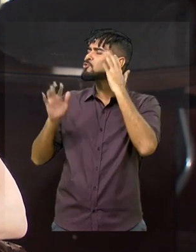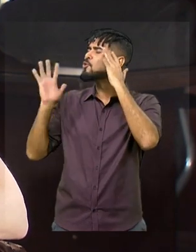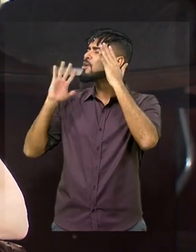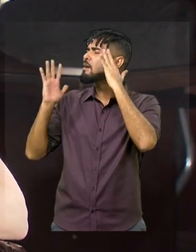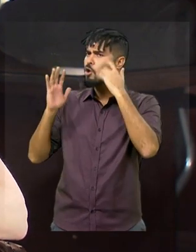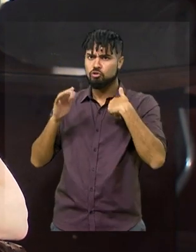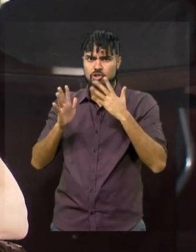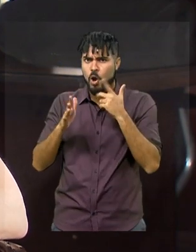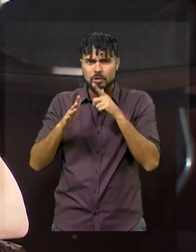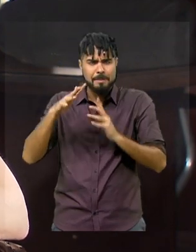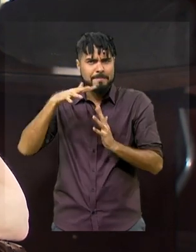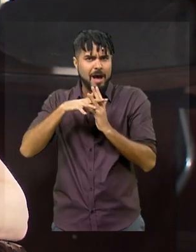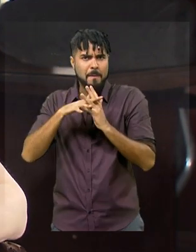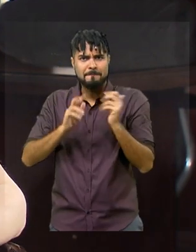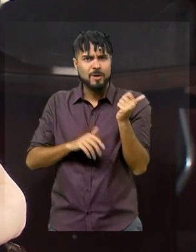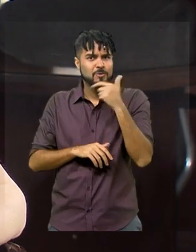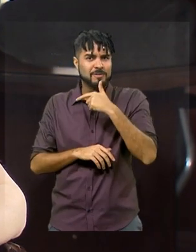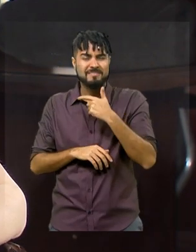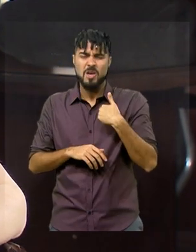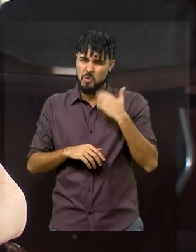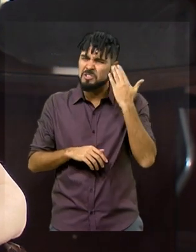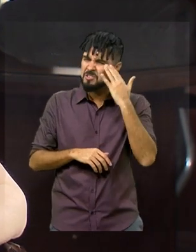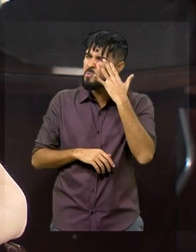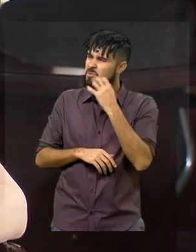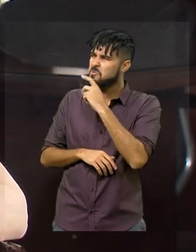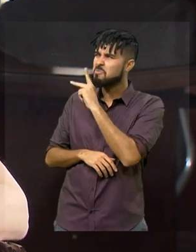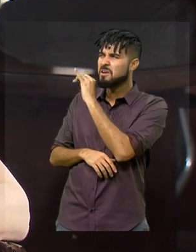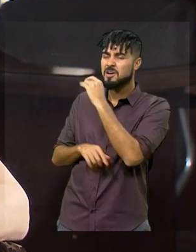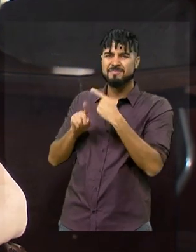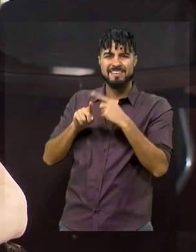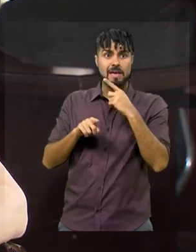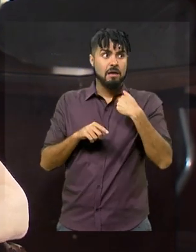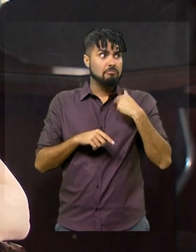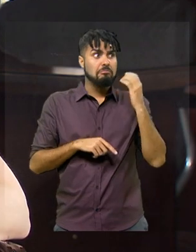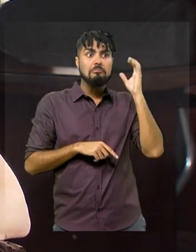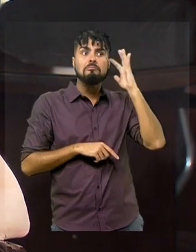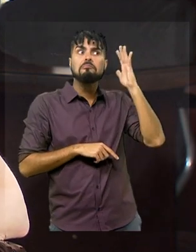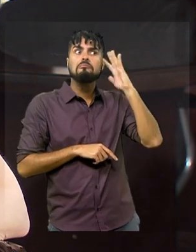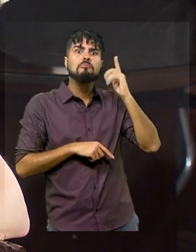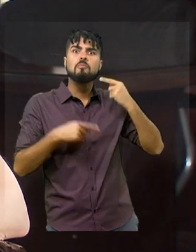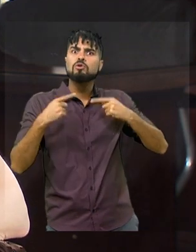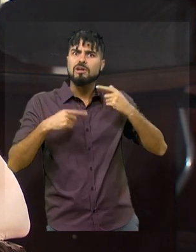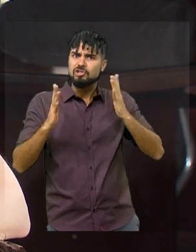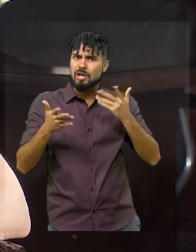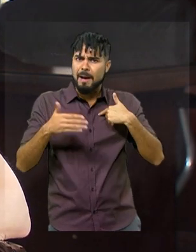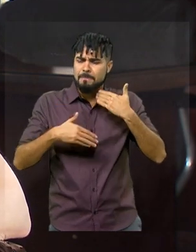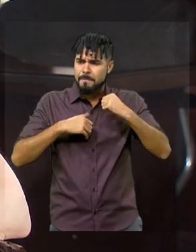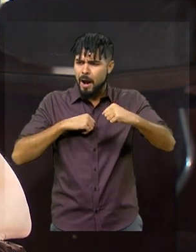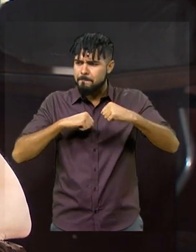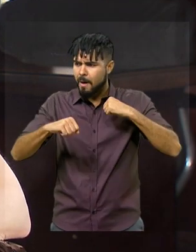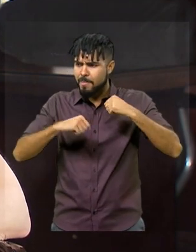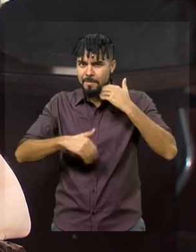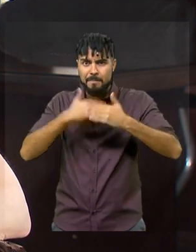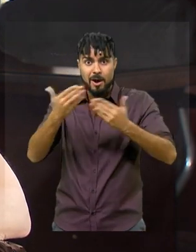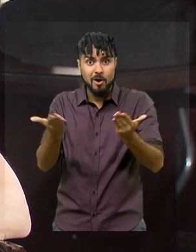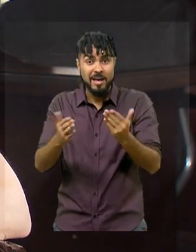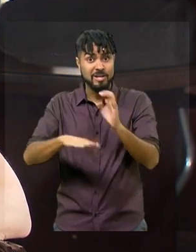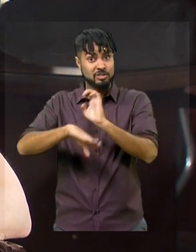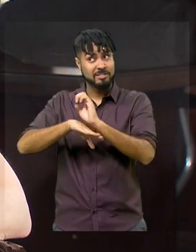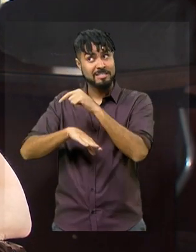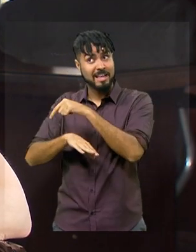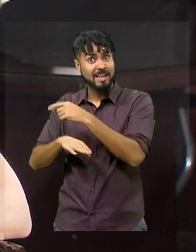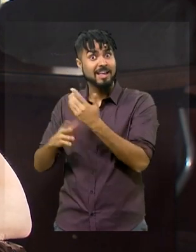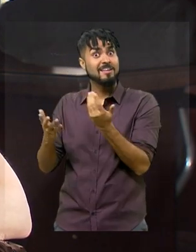entendo porque eu também sou assim. Para quem nunca resolveu entrar na política e hoje conseguiu abrir caminhos no meu estado,